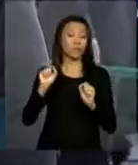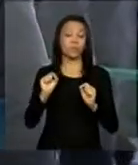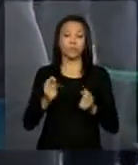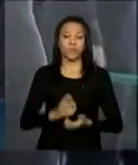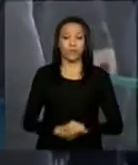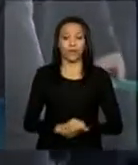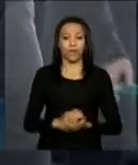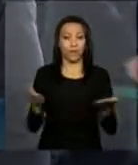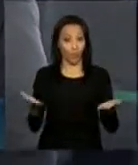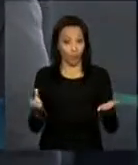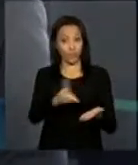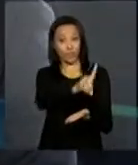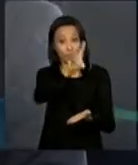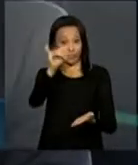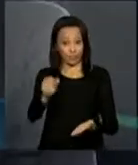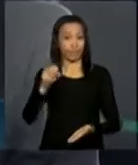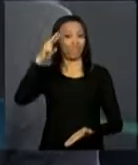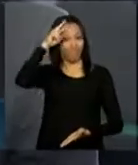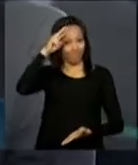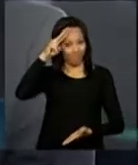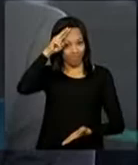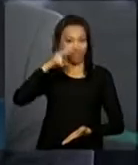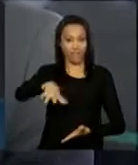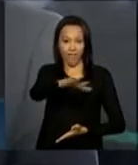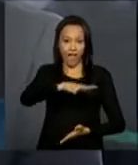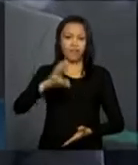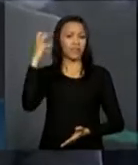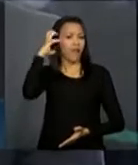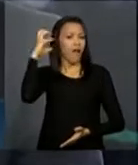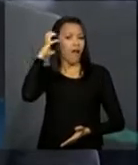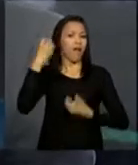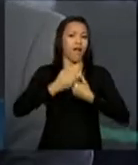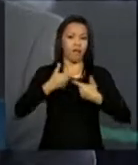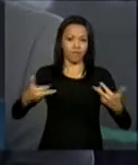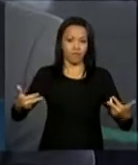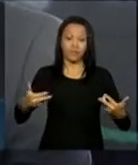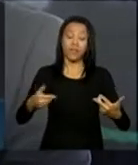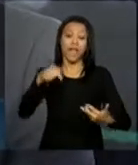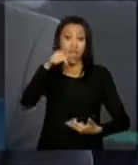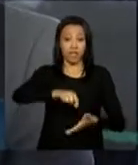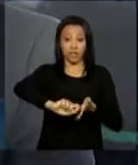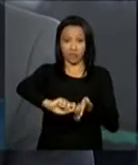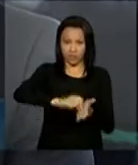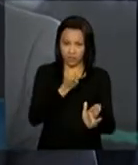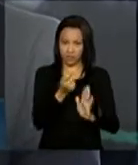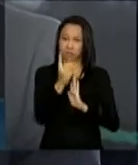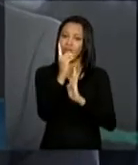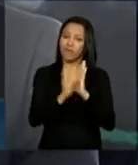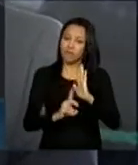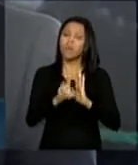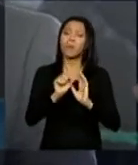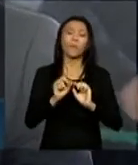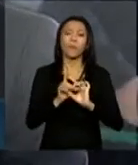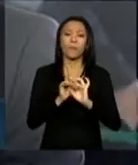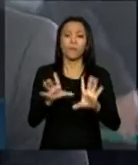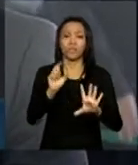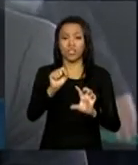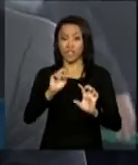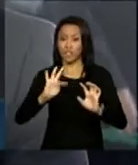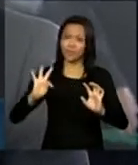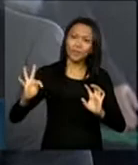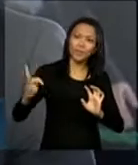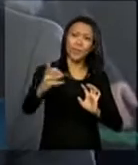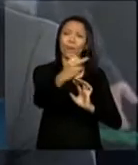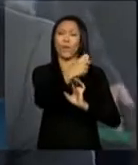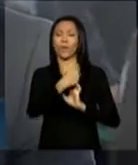Hoje é um dia histórico para a rádio difusão do Brasil. A assinatura deste decreto pela presidenta Dilma possibilitará que todos os rádio